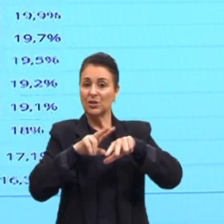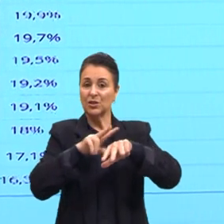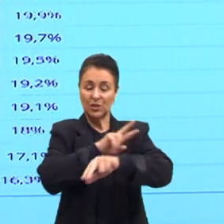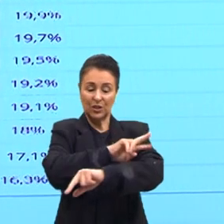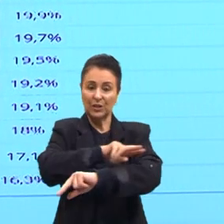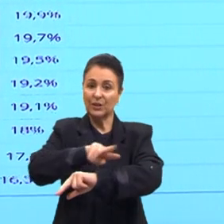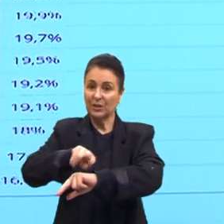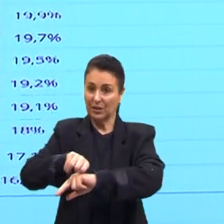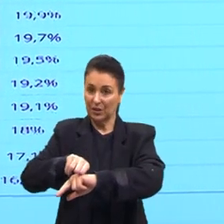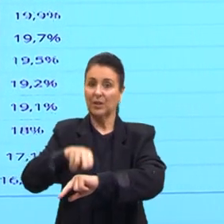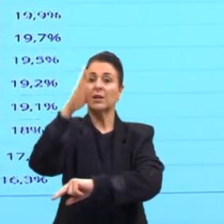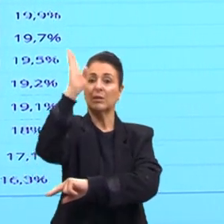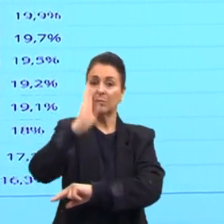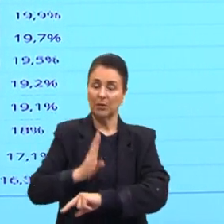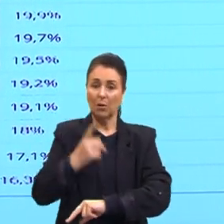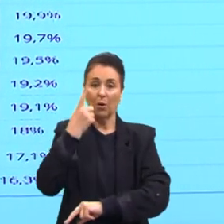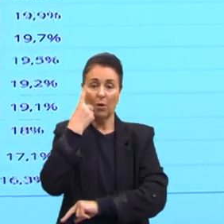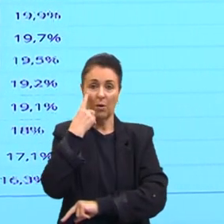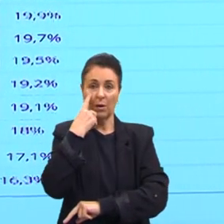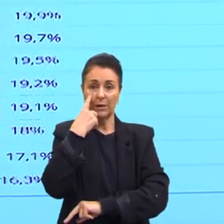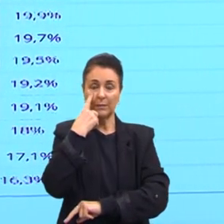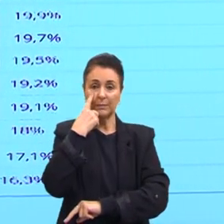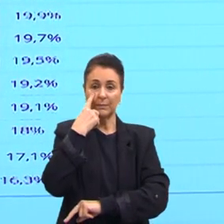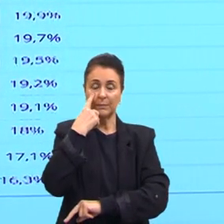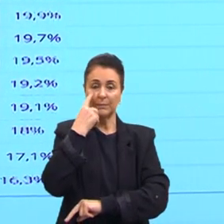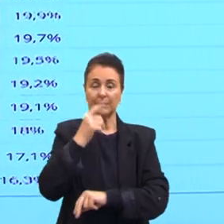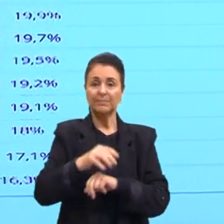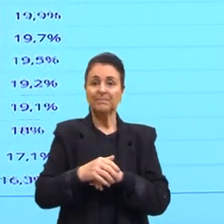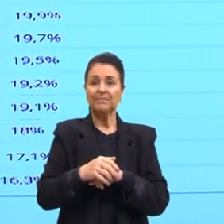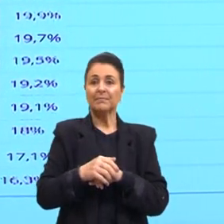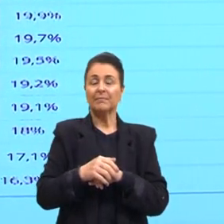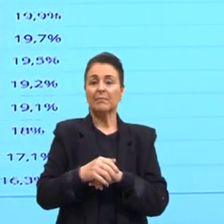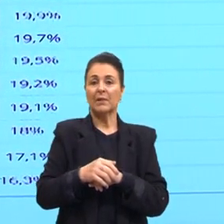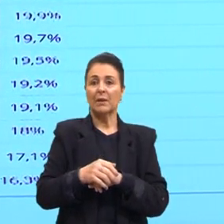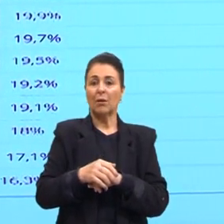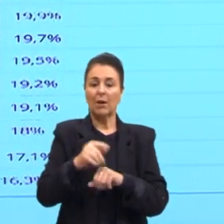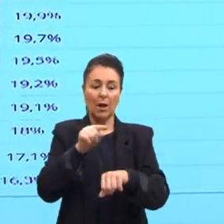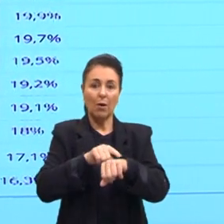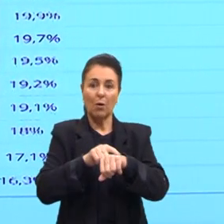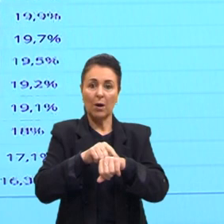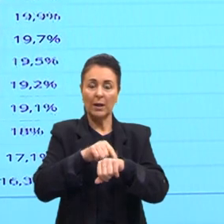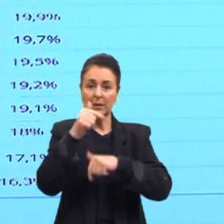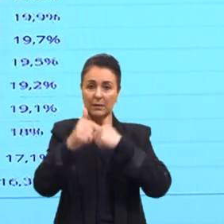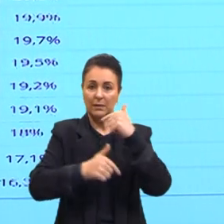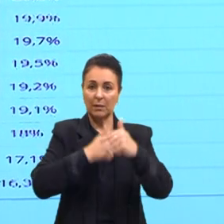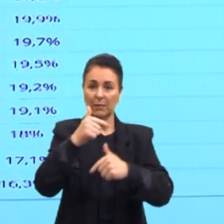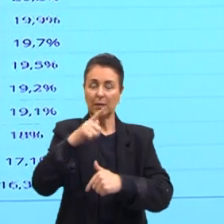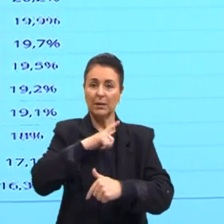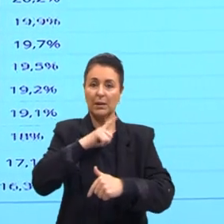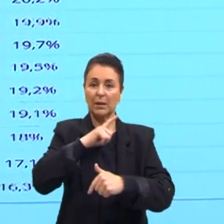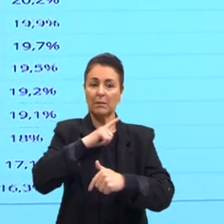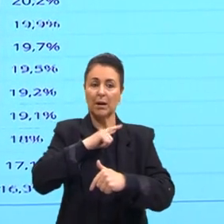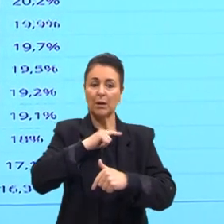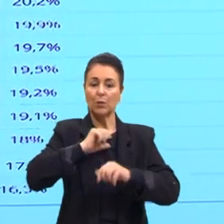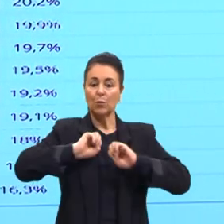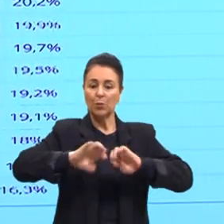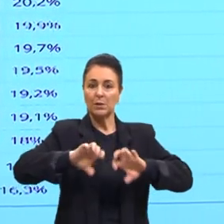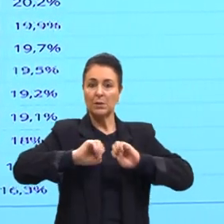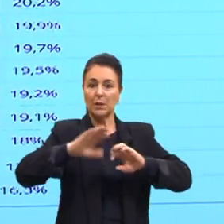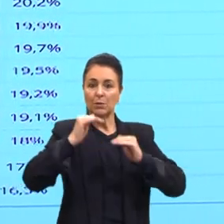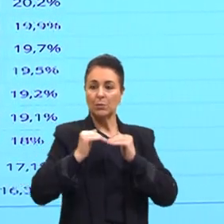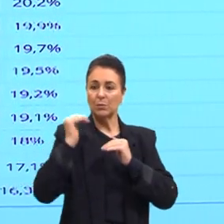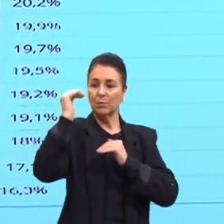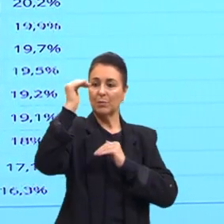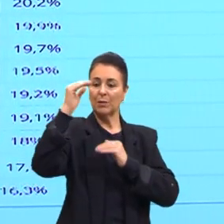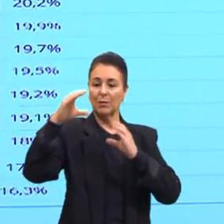aqui, vejam só que aqui é a hora, trabalho, de quem tem ensino superior completo. Então, olha você que